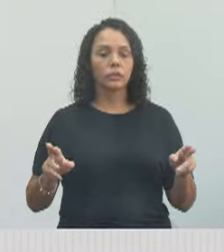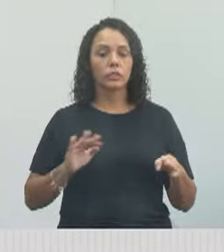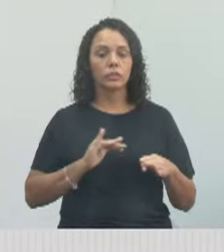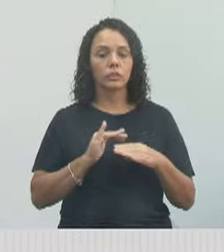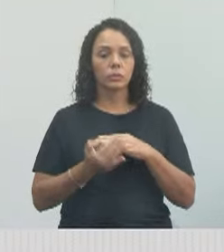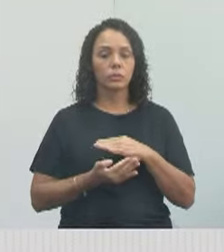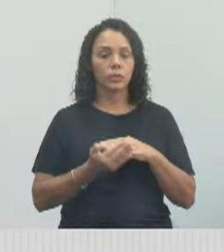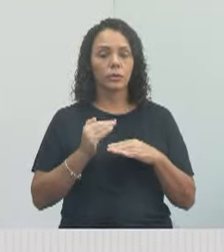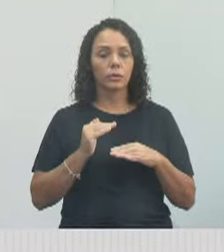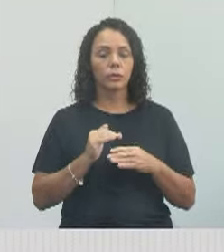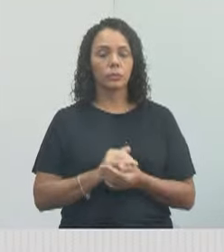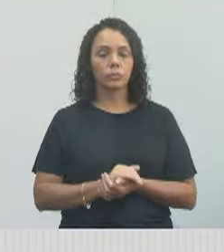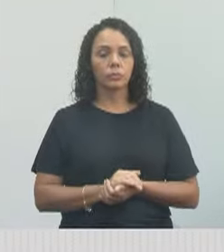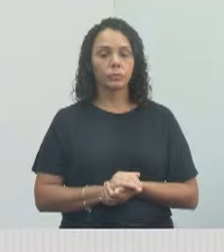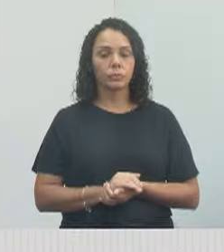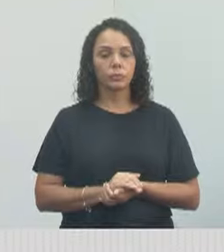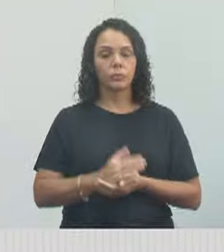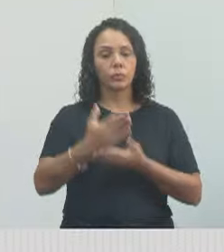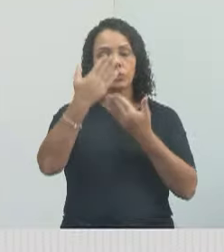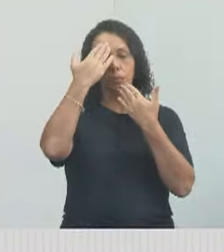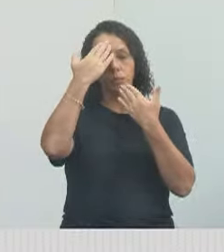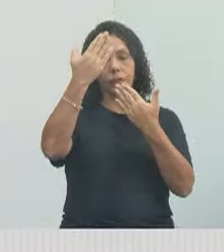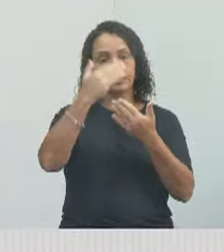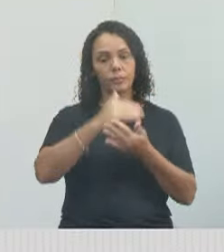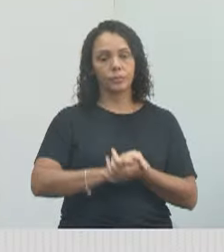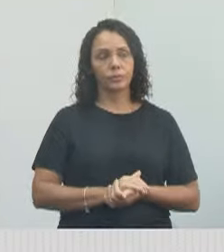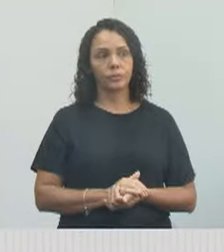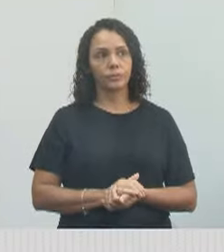Cumprido. Nosso muito obrigado.